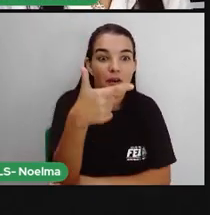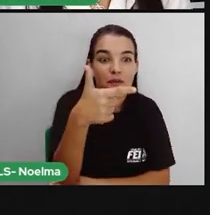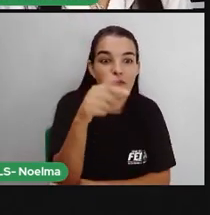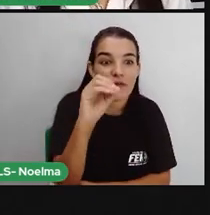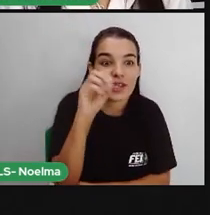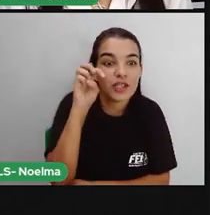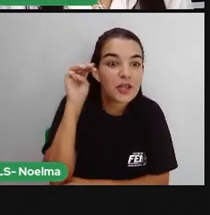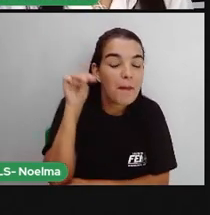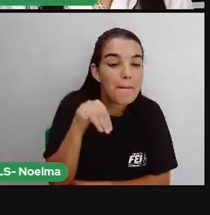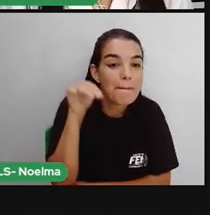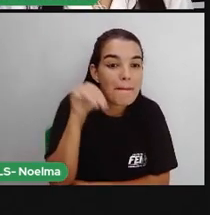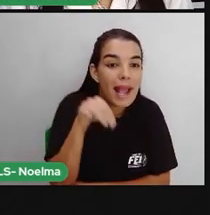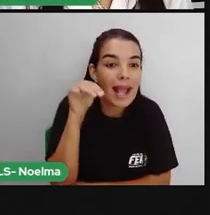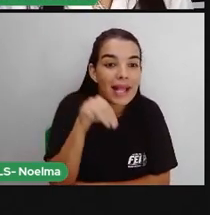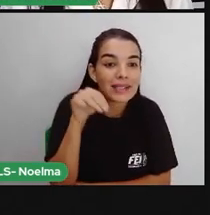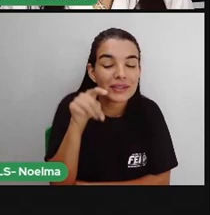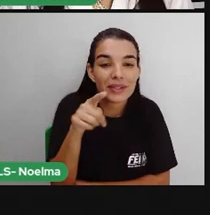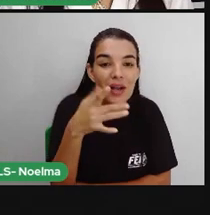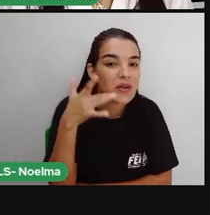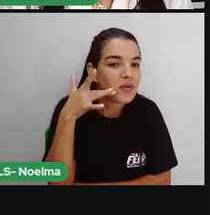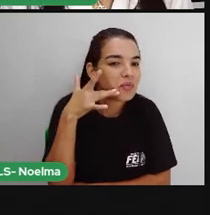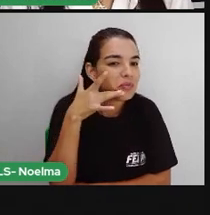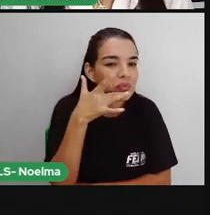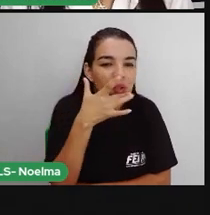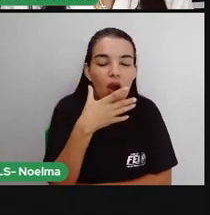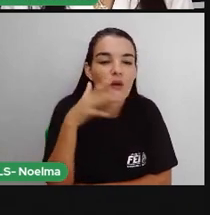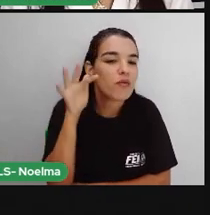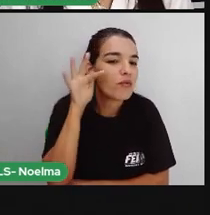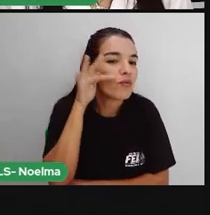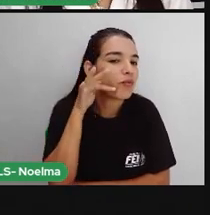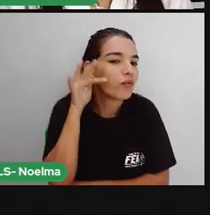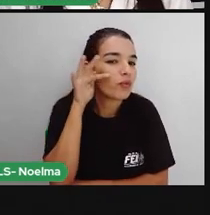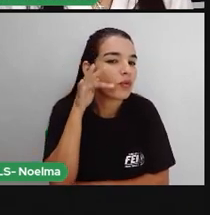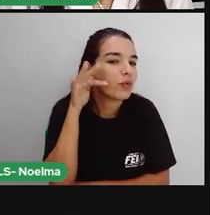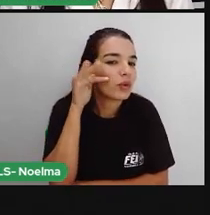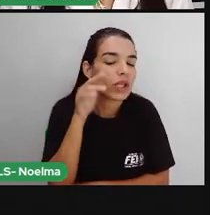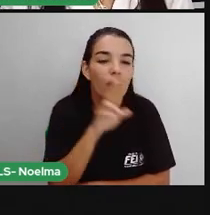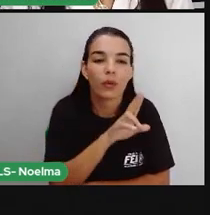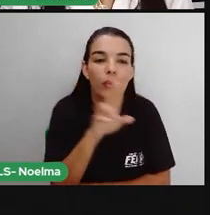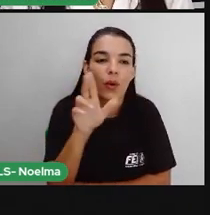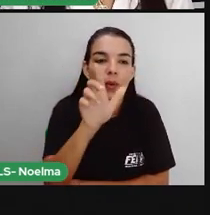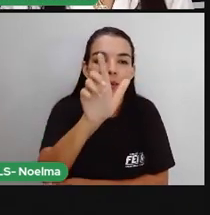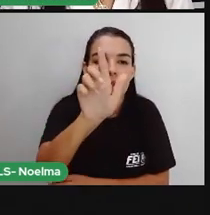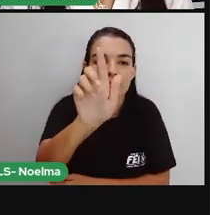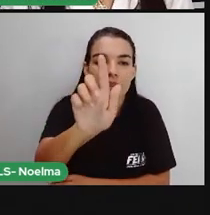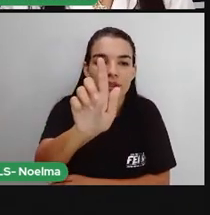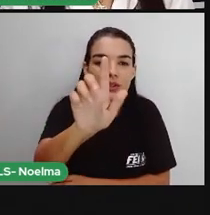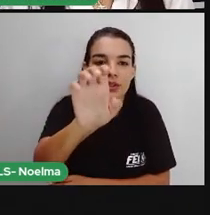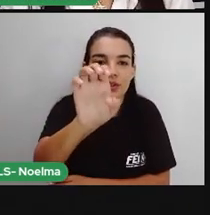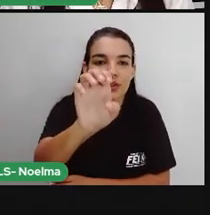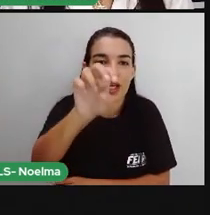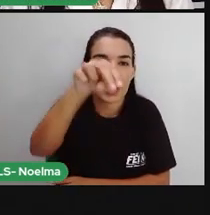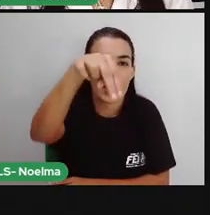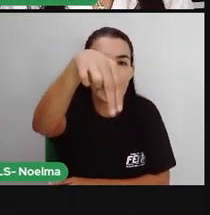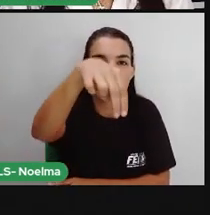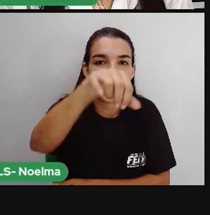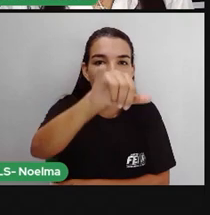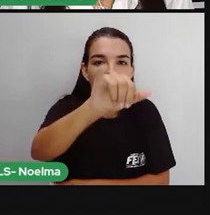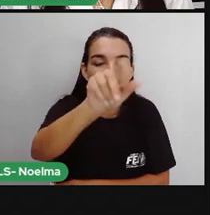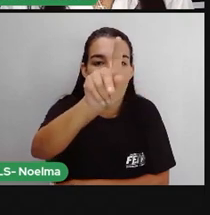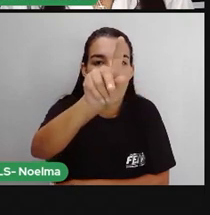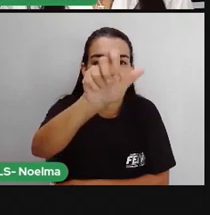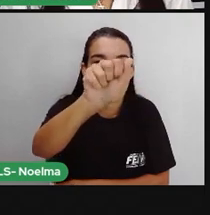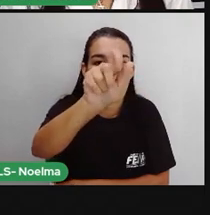alto. Árvore, essa árvore é uma árvore amazônica, né? Nessa área, a vegetação é densa e exuberante,